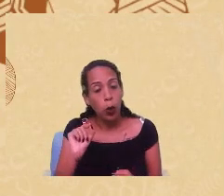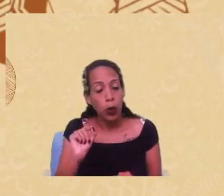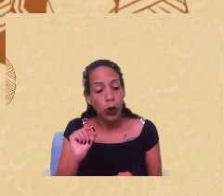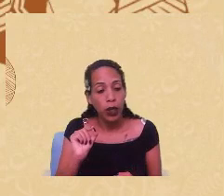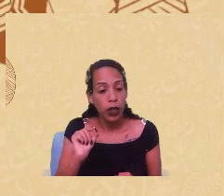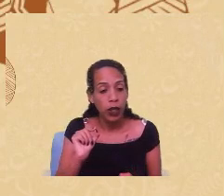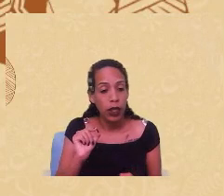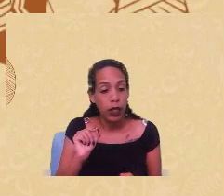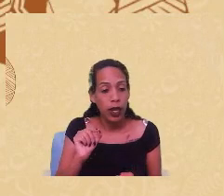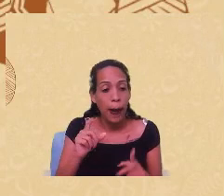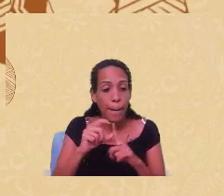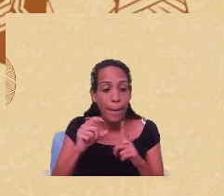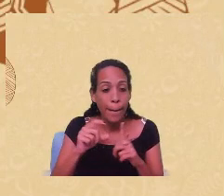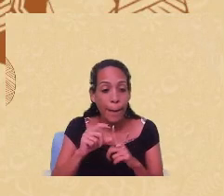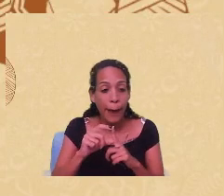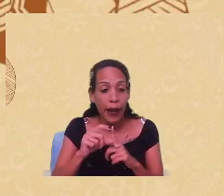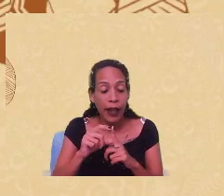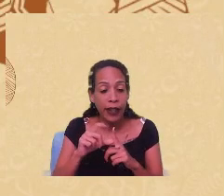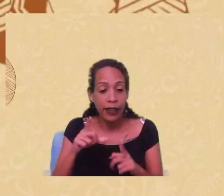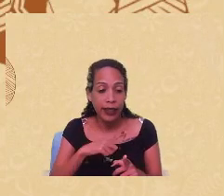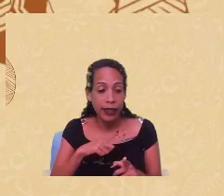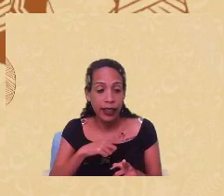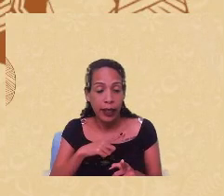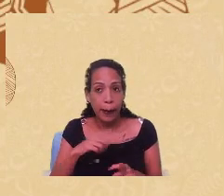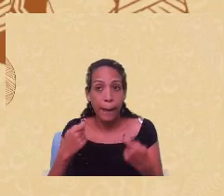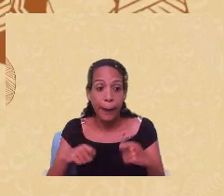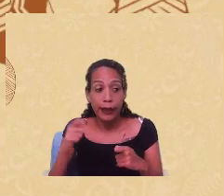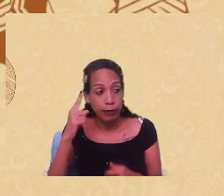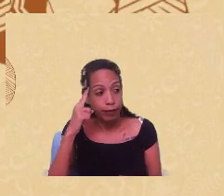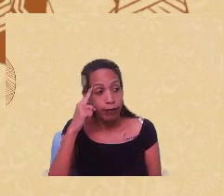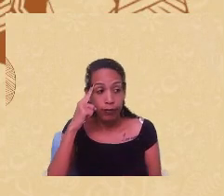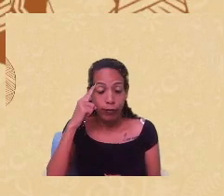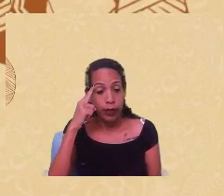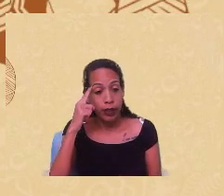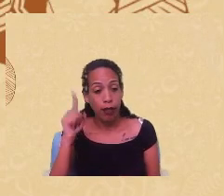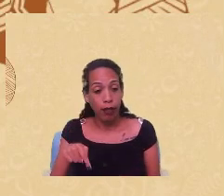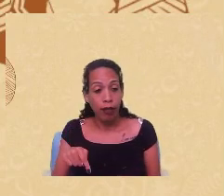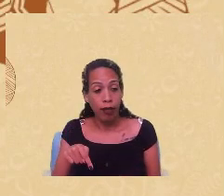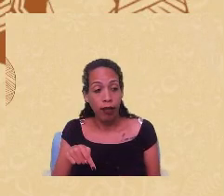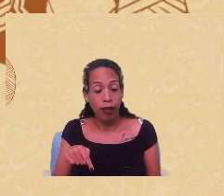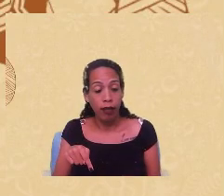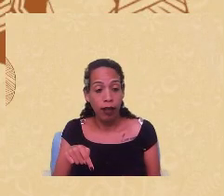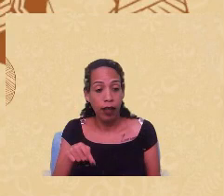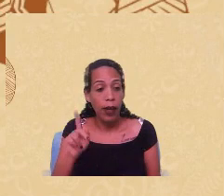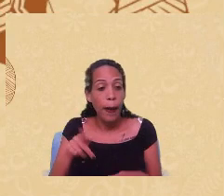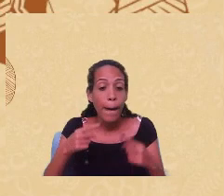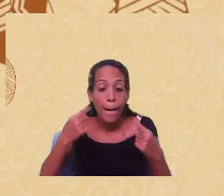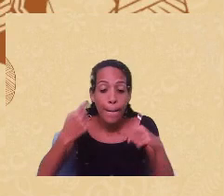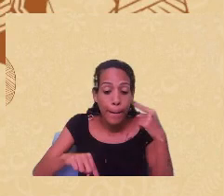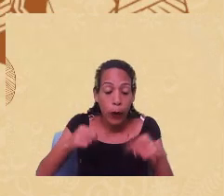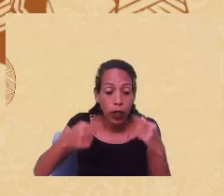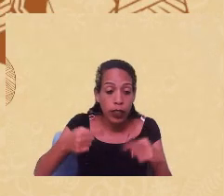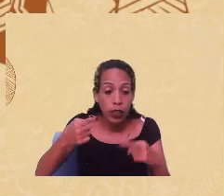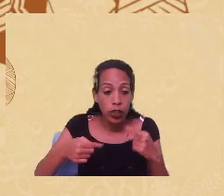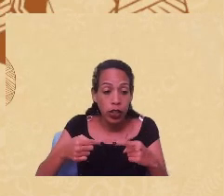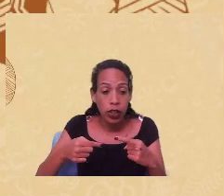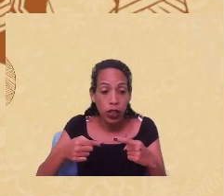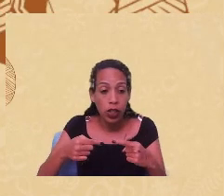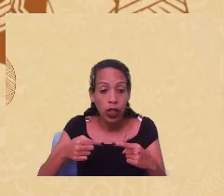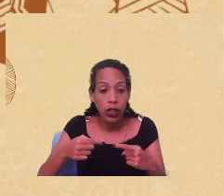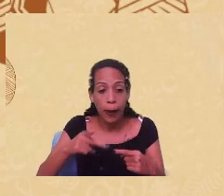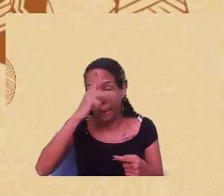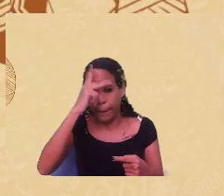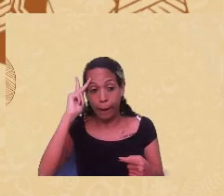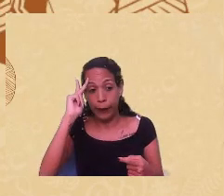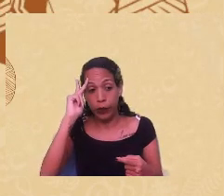palavras do Atilindembe, a gente precisa imaginar é uma política do ser humano, evidentemente,